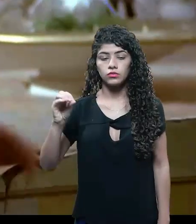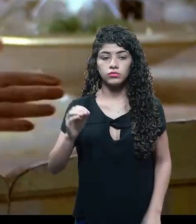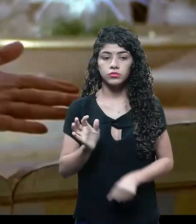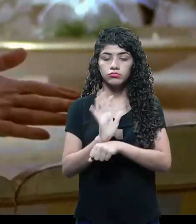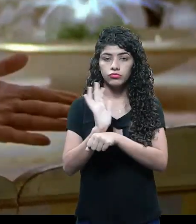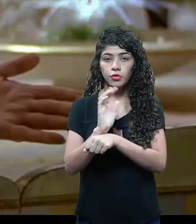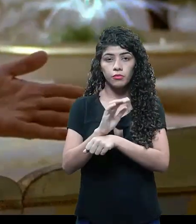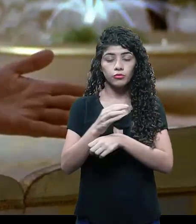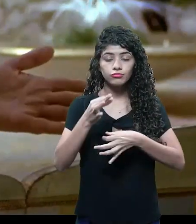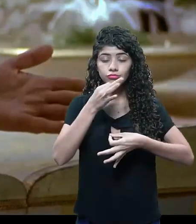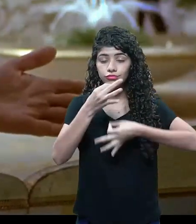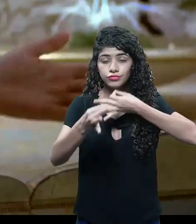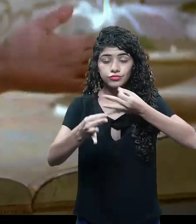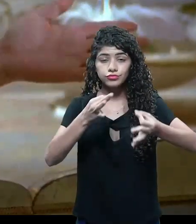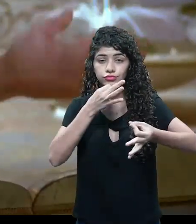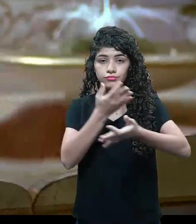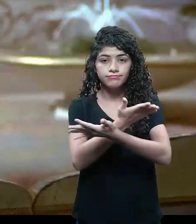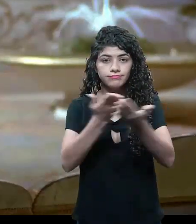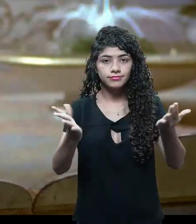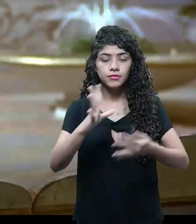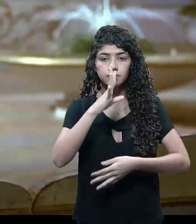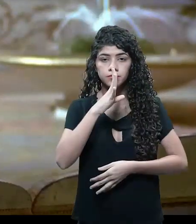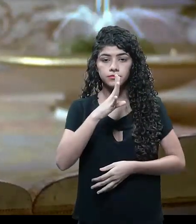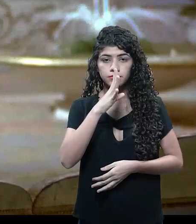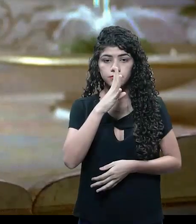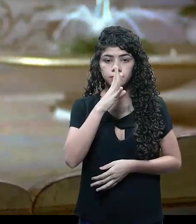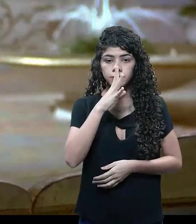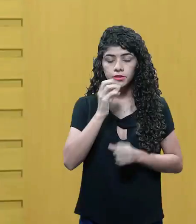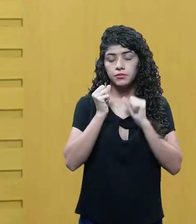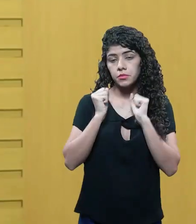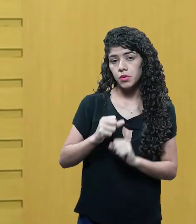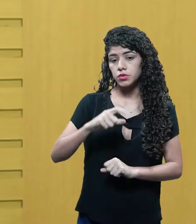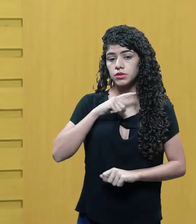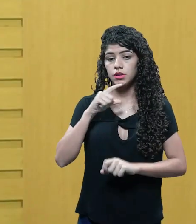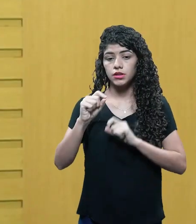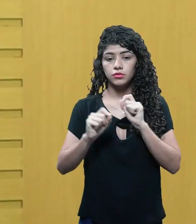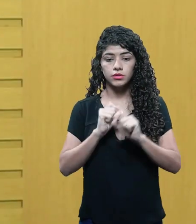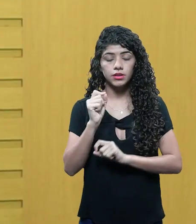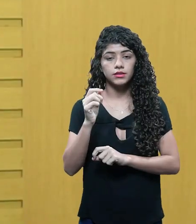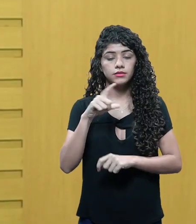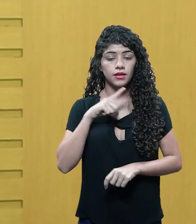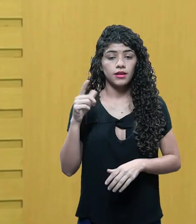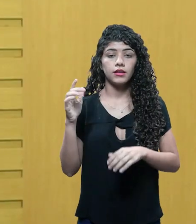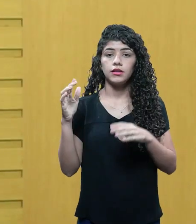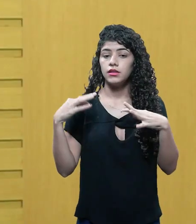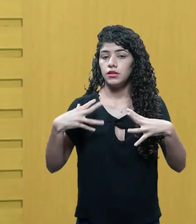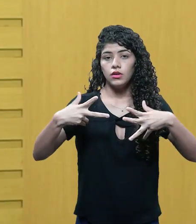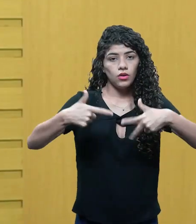muito para vocês assistirem, é filme belíssimo. Ele pode ter, aliás, ele tem todos esses